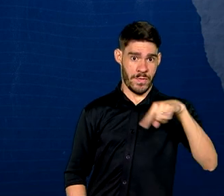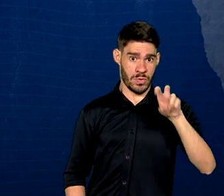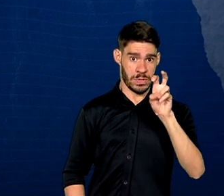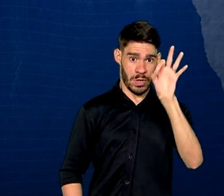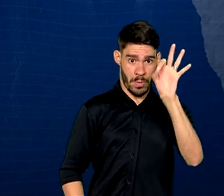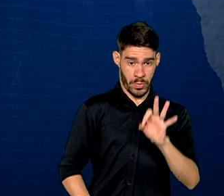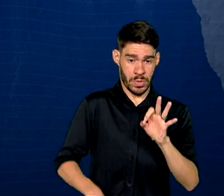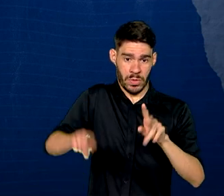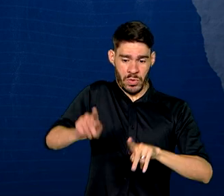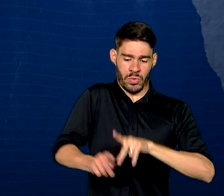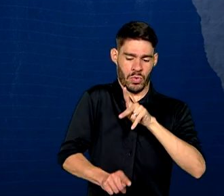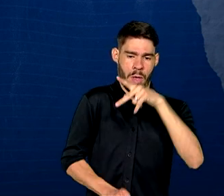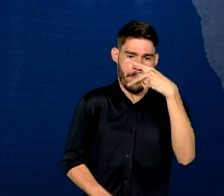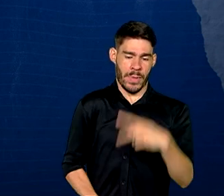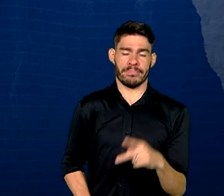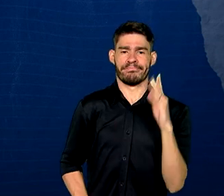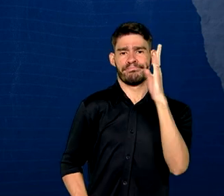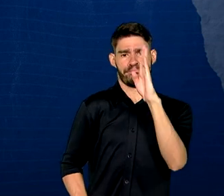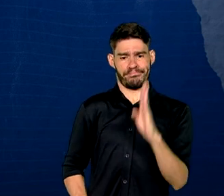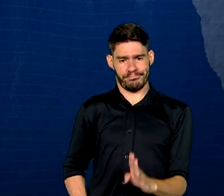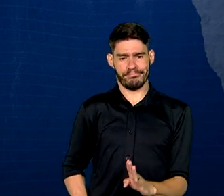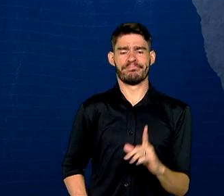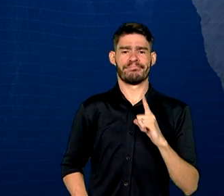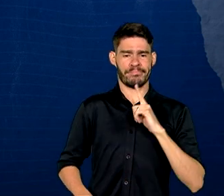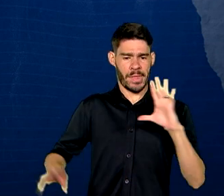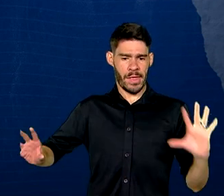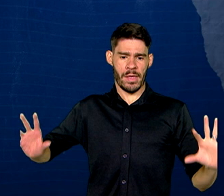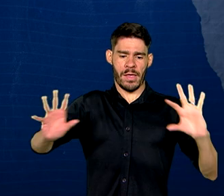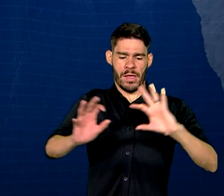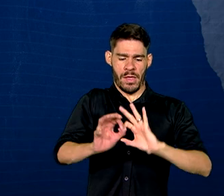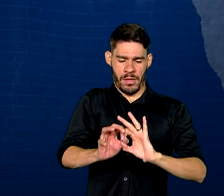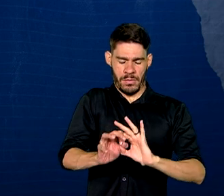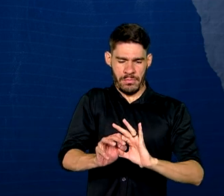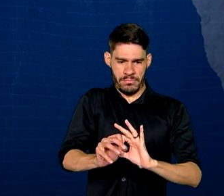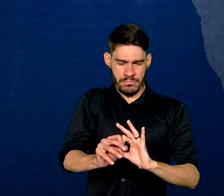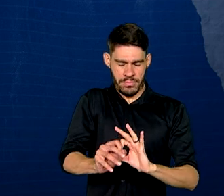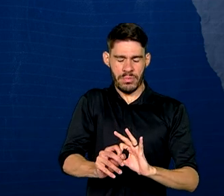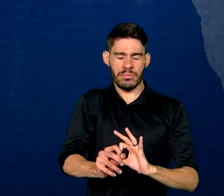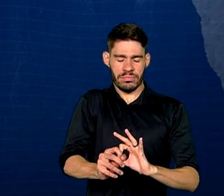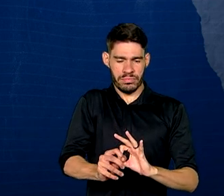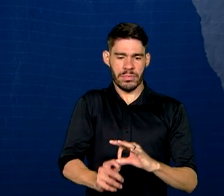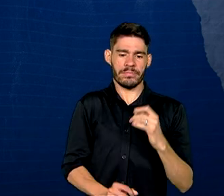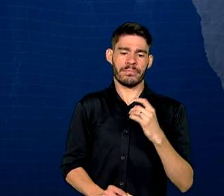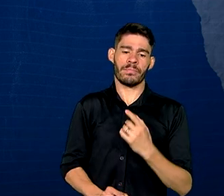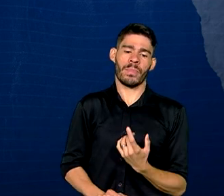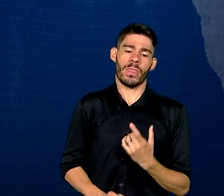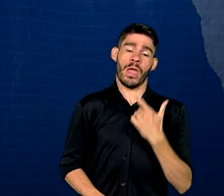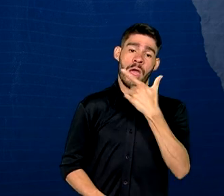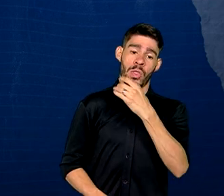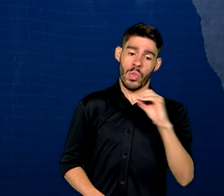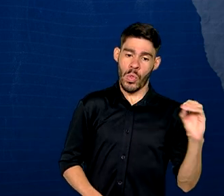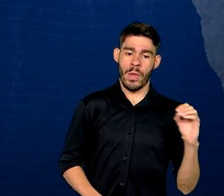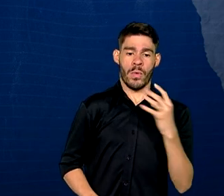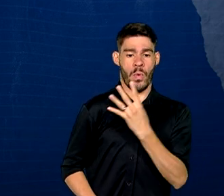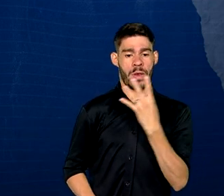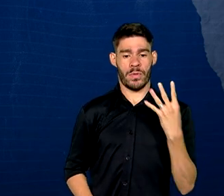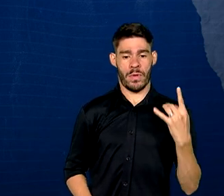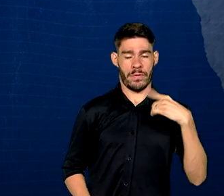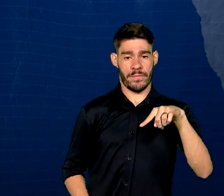% da população brasileira estava conectada à coleta de esgoto. Em 2000, 44